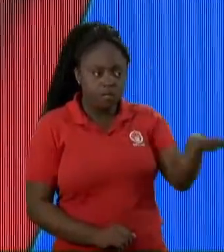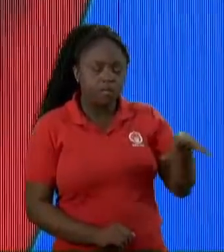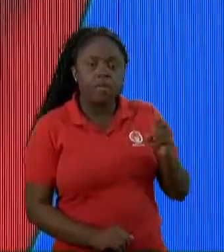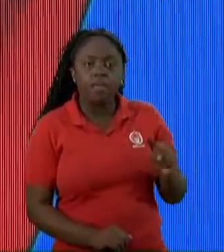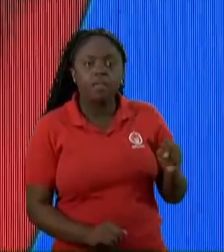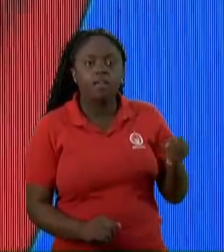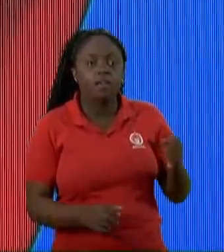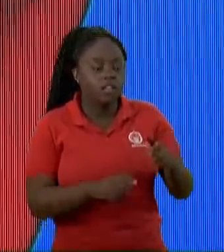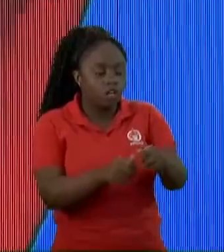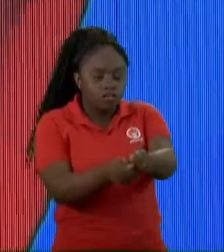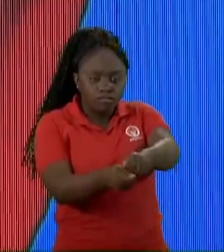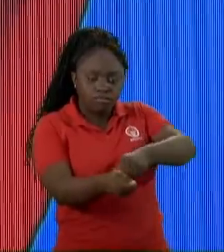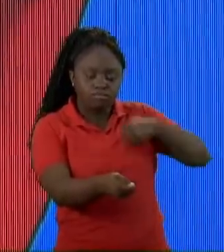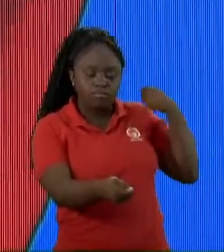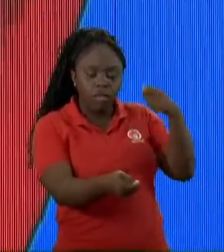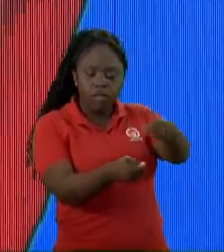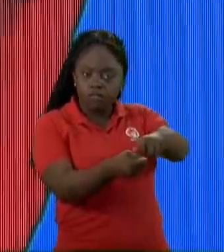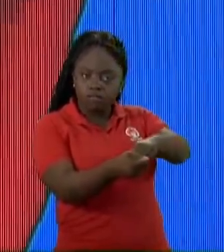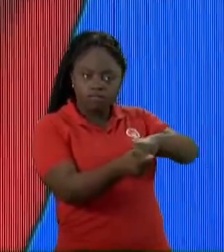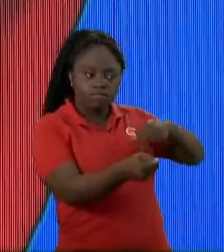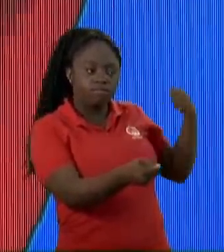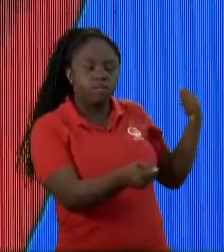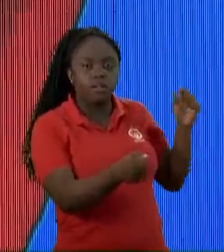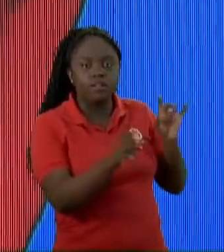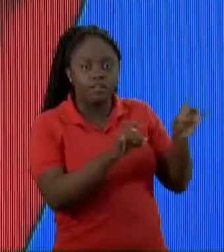Hã? Vamos arrancar a Bíblia e jogar fora?